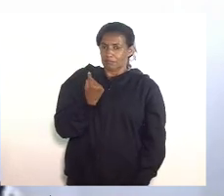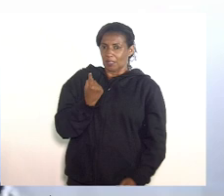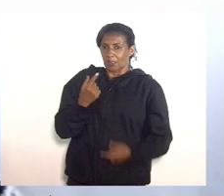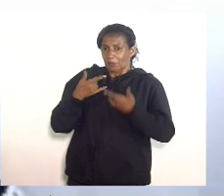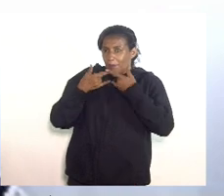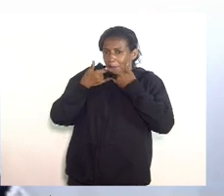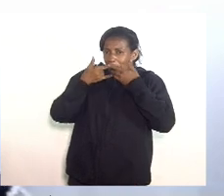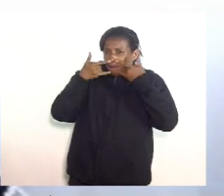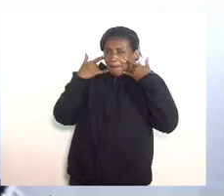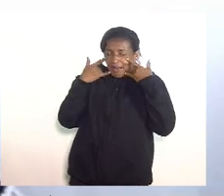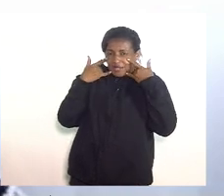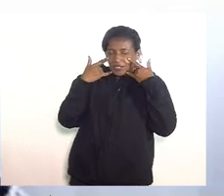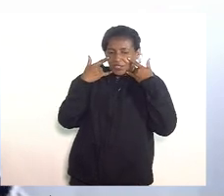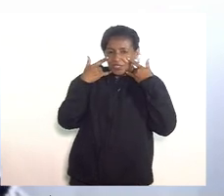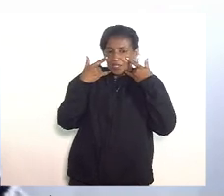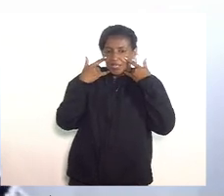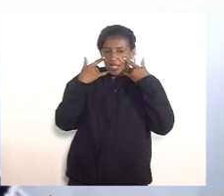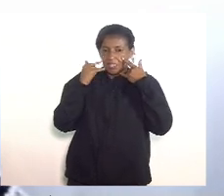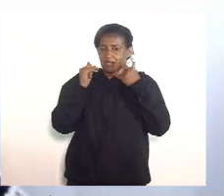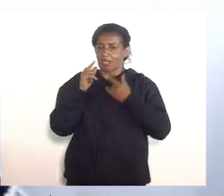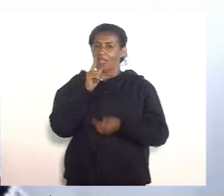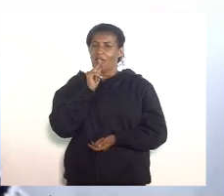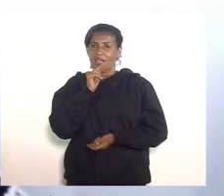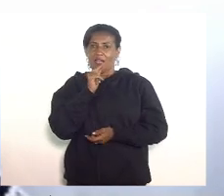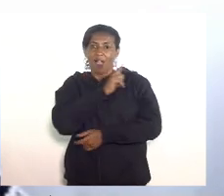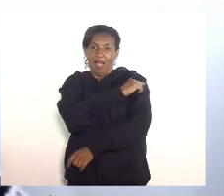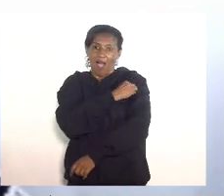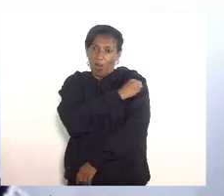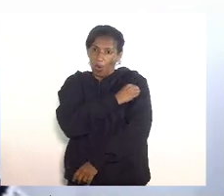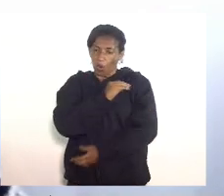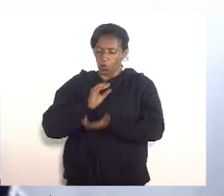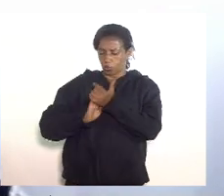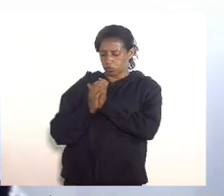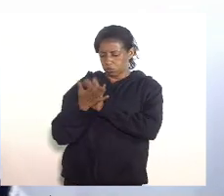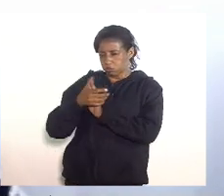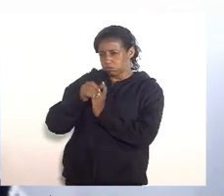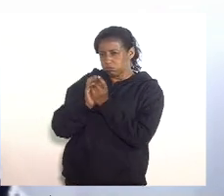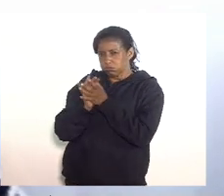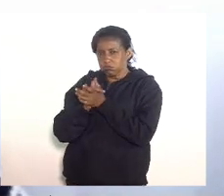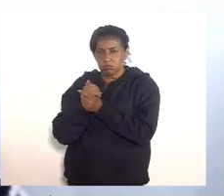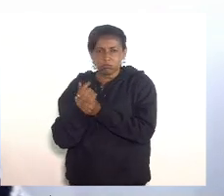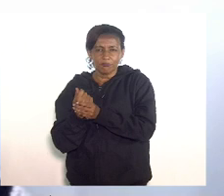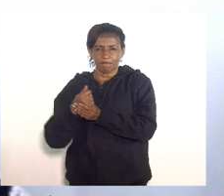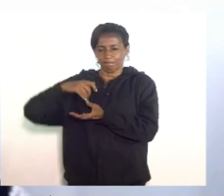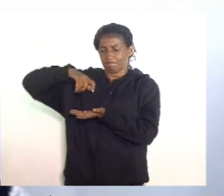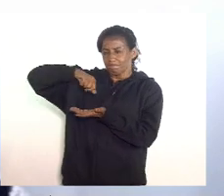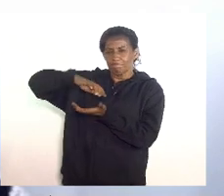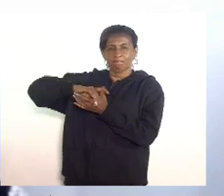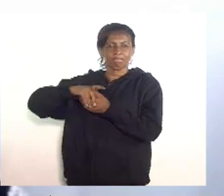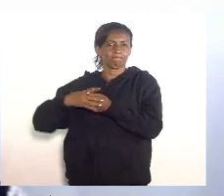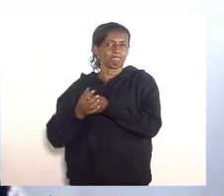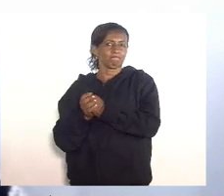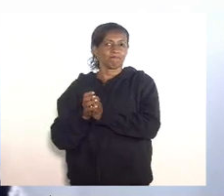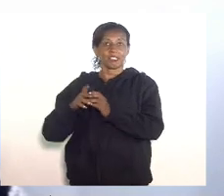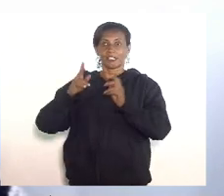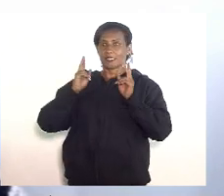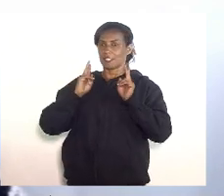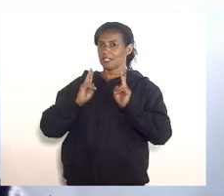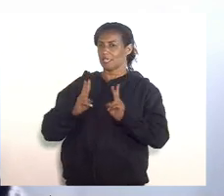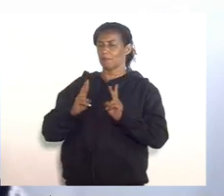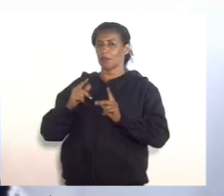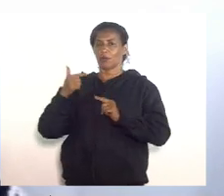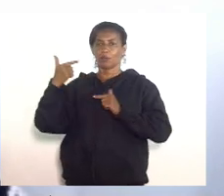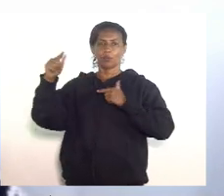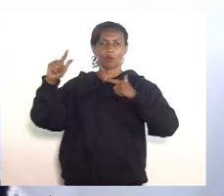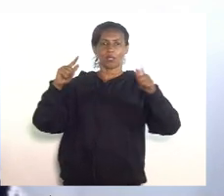uso de máscara e o uso de álcool em gel qualquer outra indicação é sem dúvida nenhuma